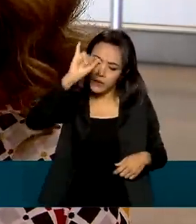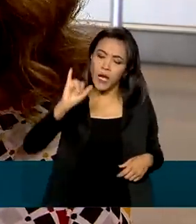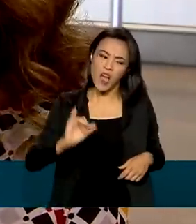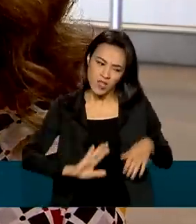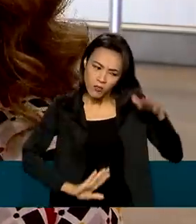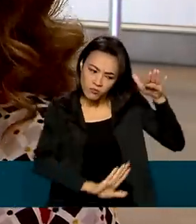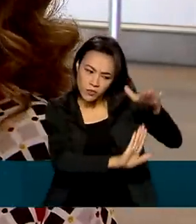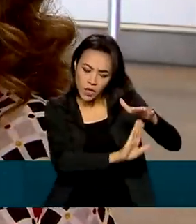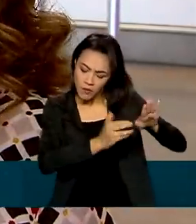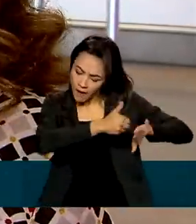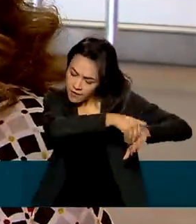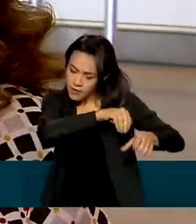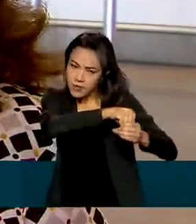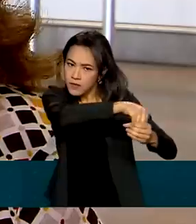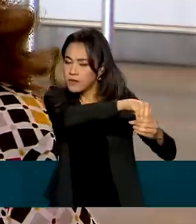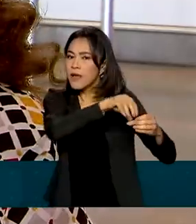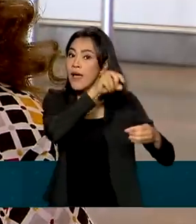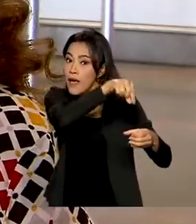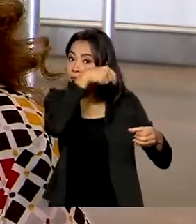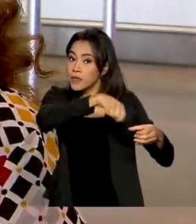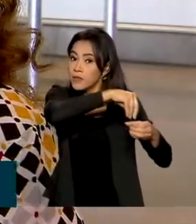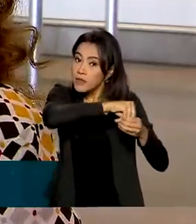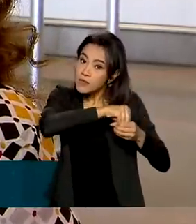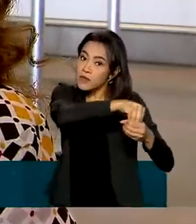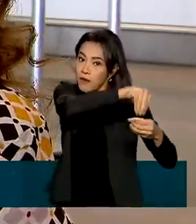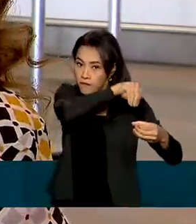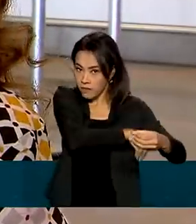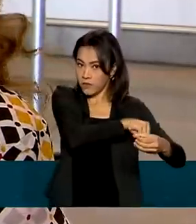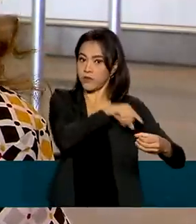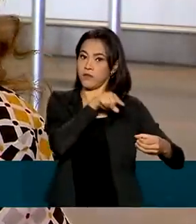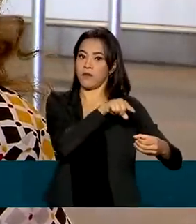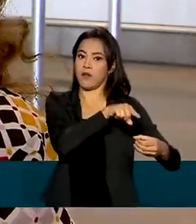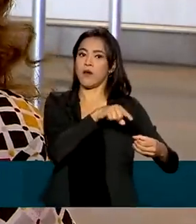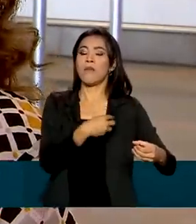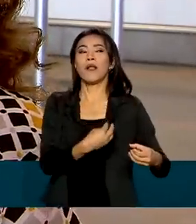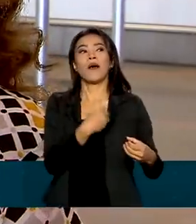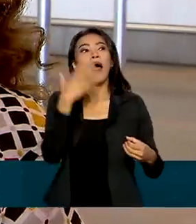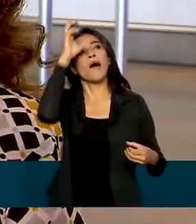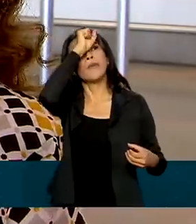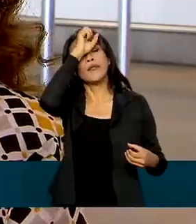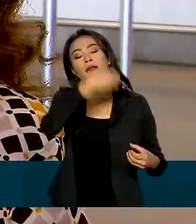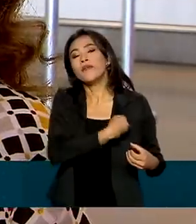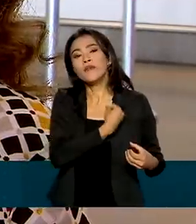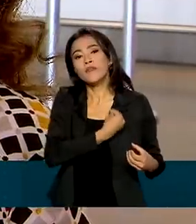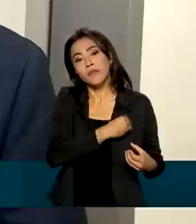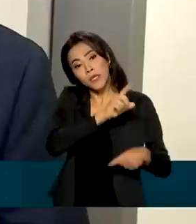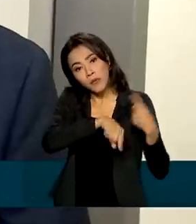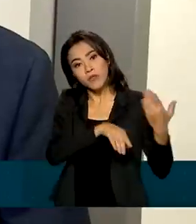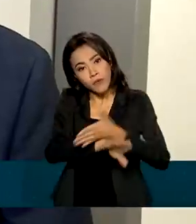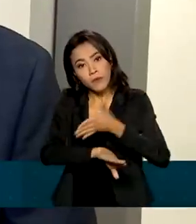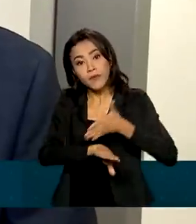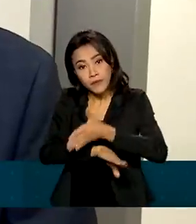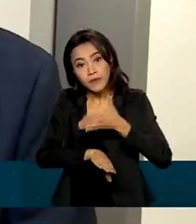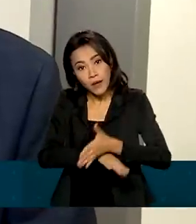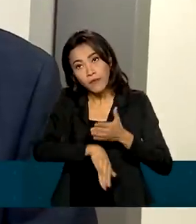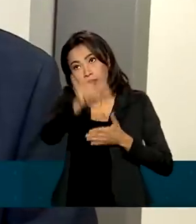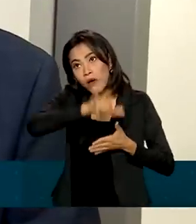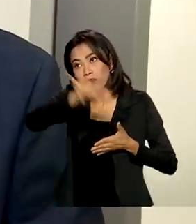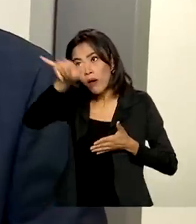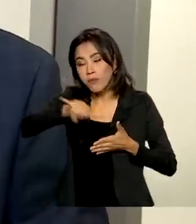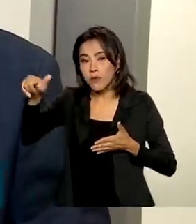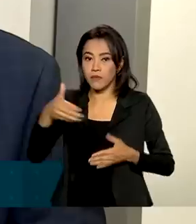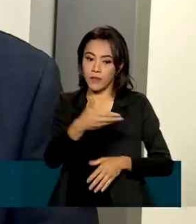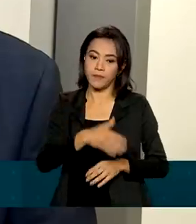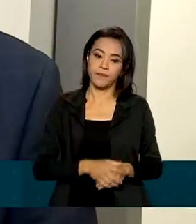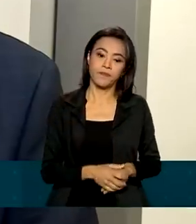tempo mesmo afastada para ela aprender a conviver com as pessoas, para ela voltar a frequentar os voos. A medida simplificou